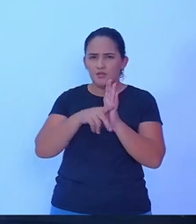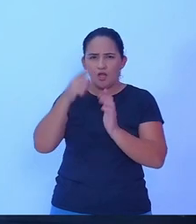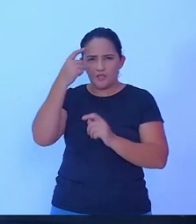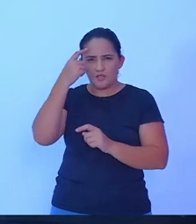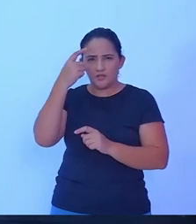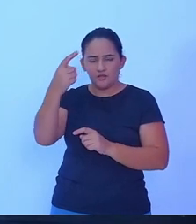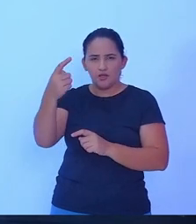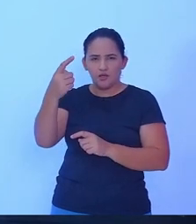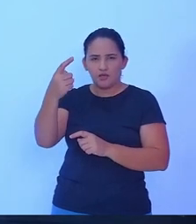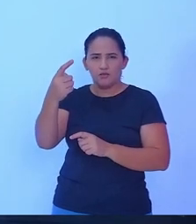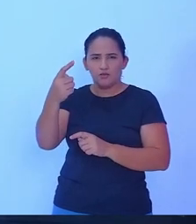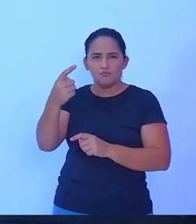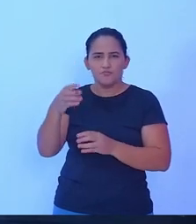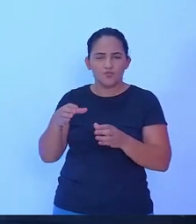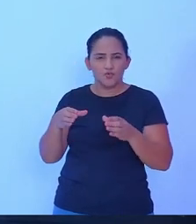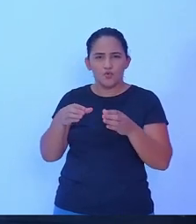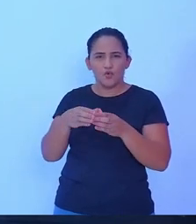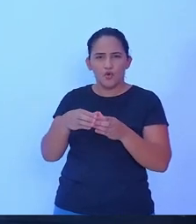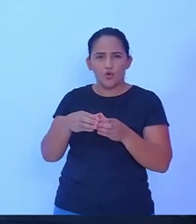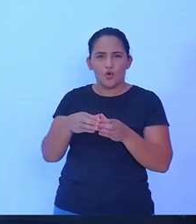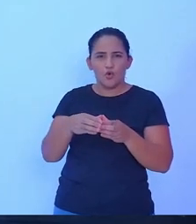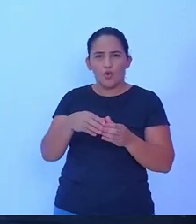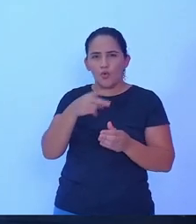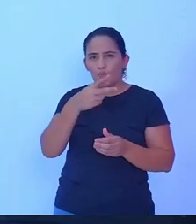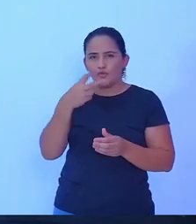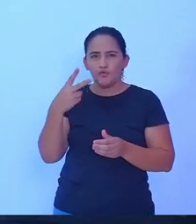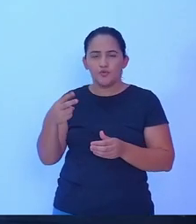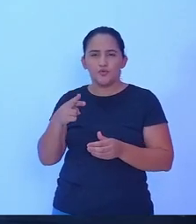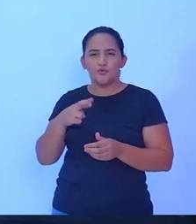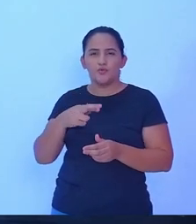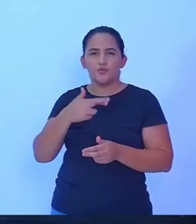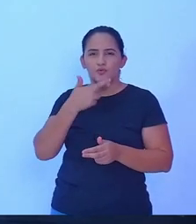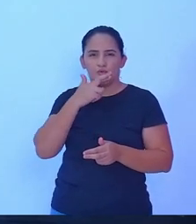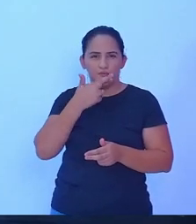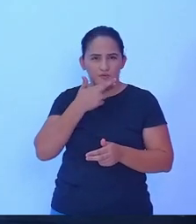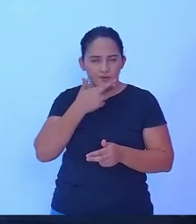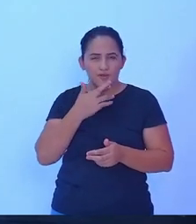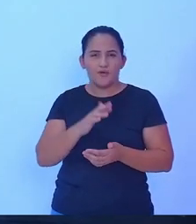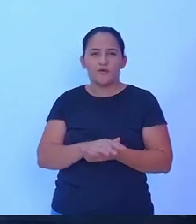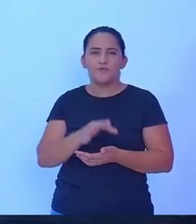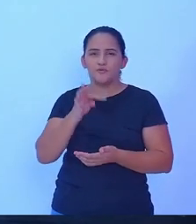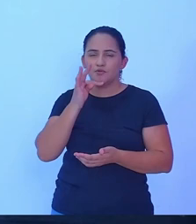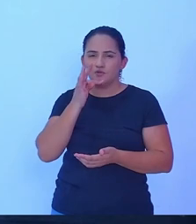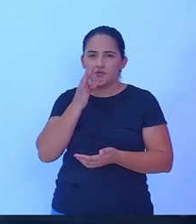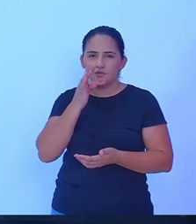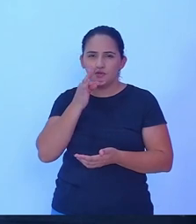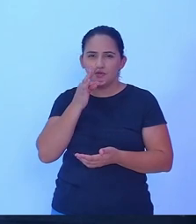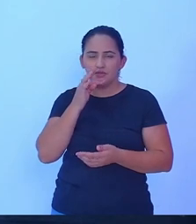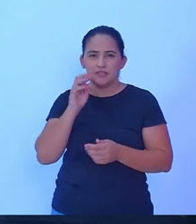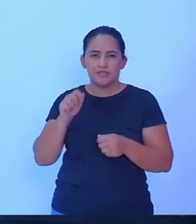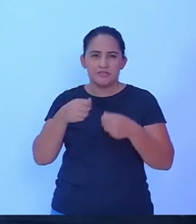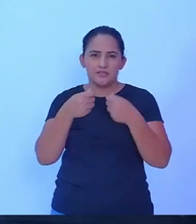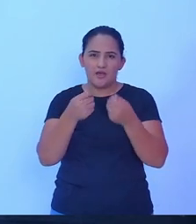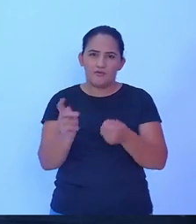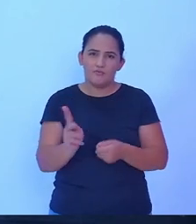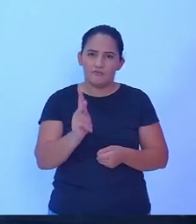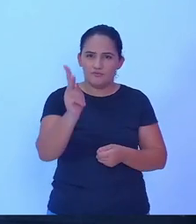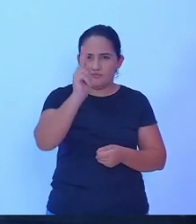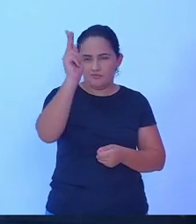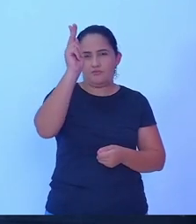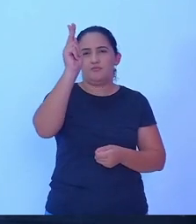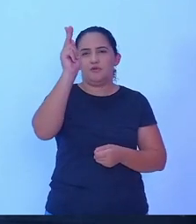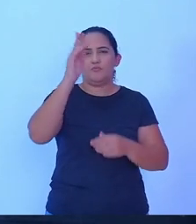nossa do 22, do Rafael Godói e do Tiago Moreira, de trazer a valorização dos nossos